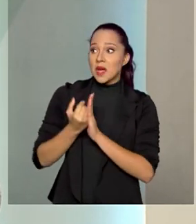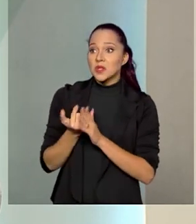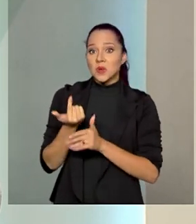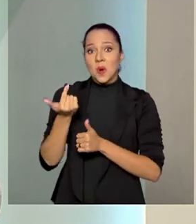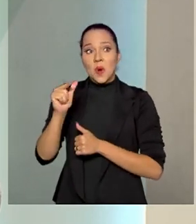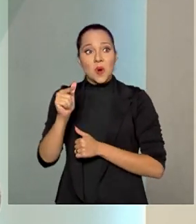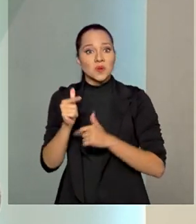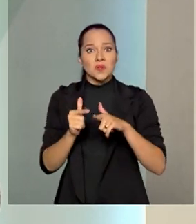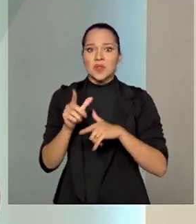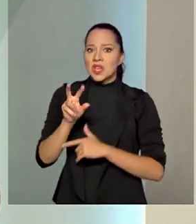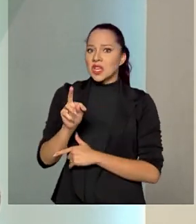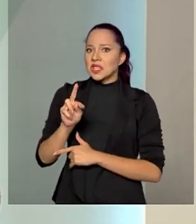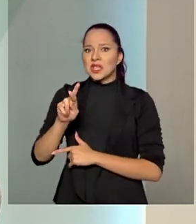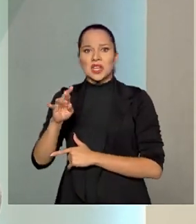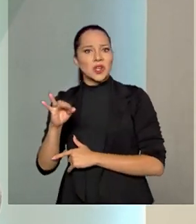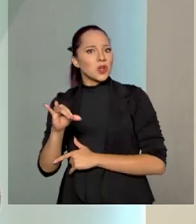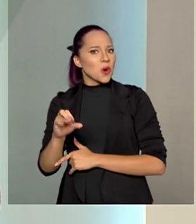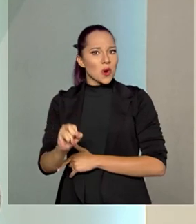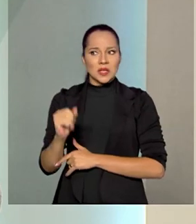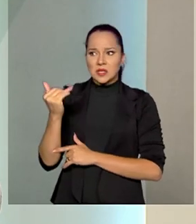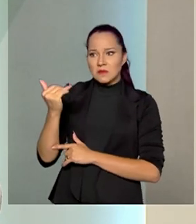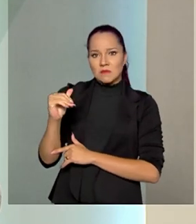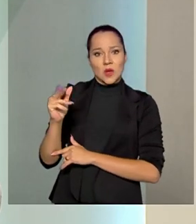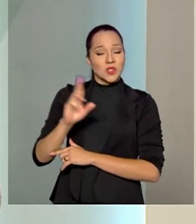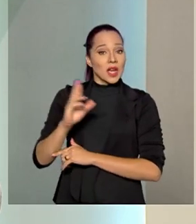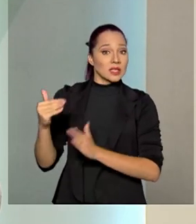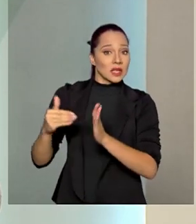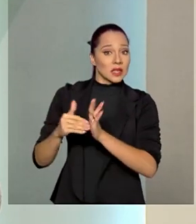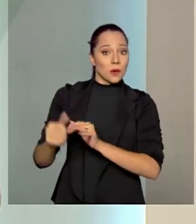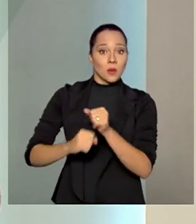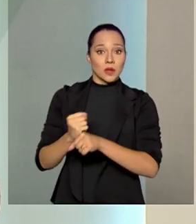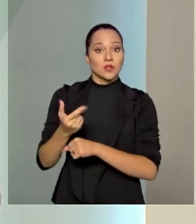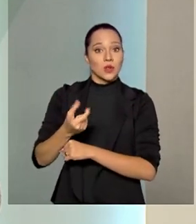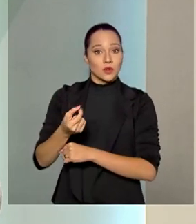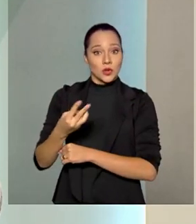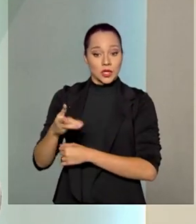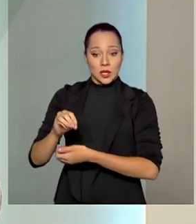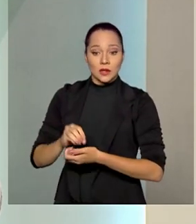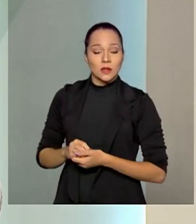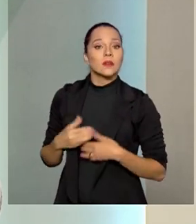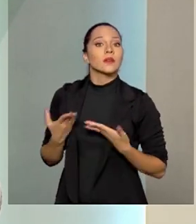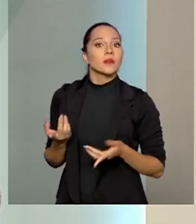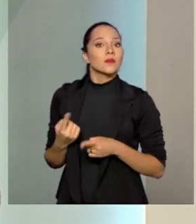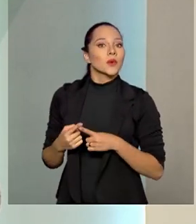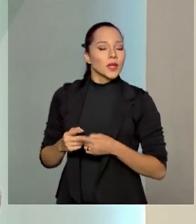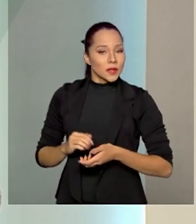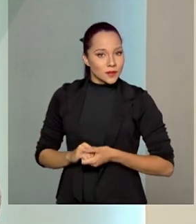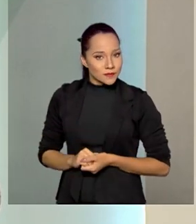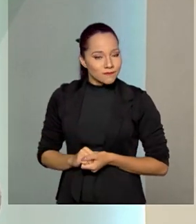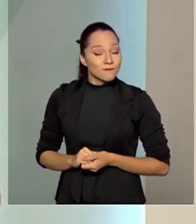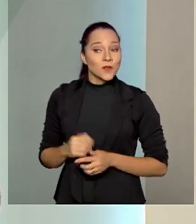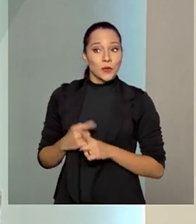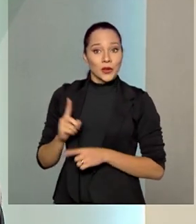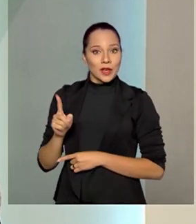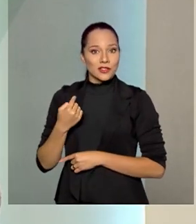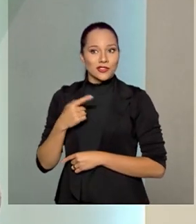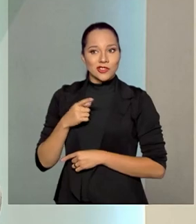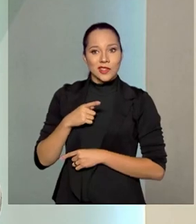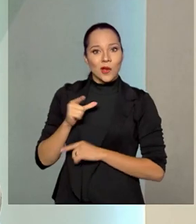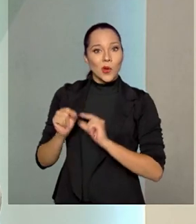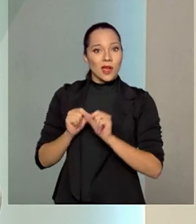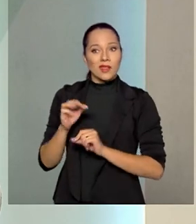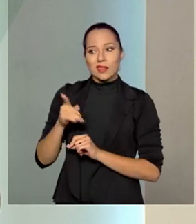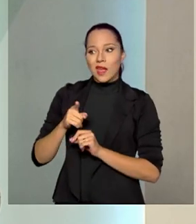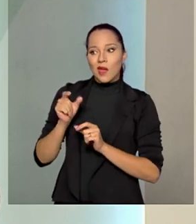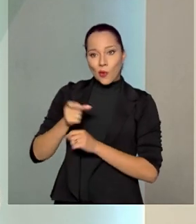2 trilhões e meio de reais até 2030. E isso por quê? Porque nós temos atratividade,